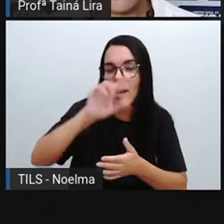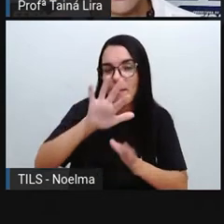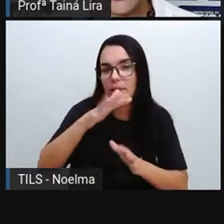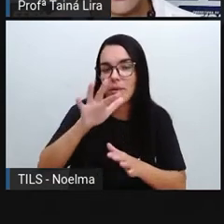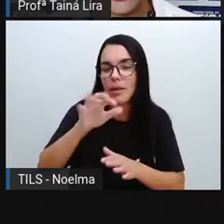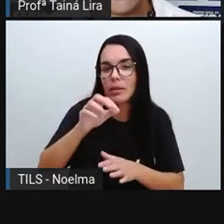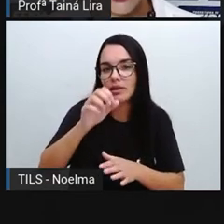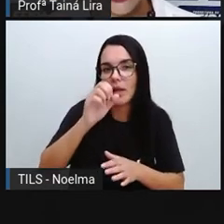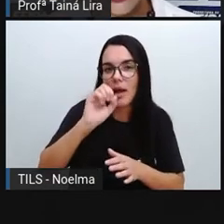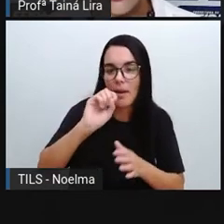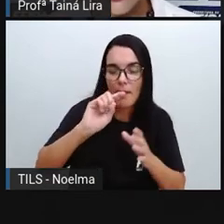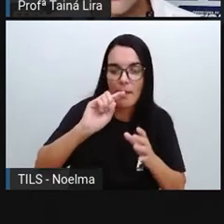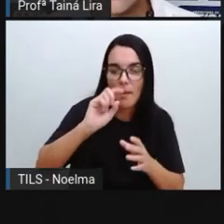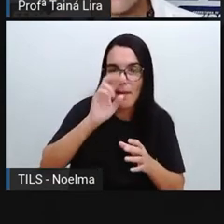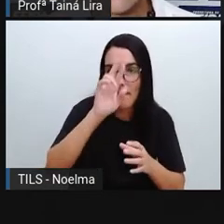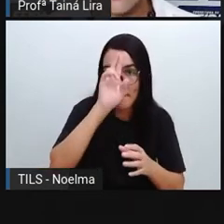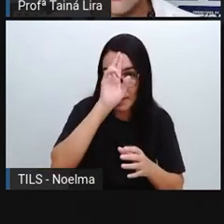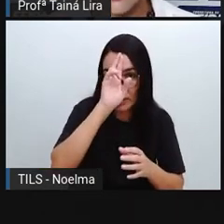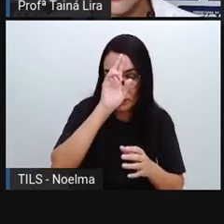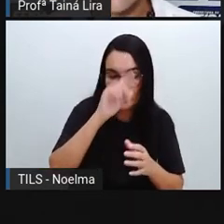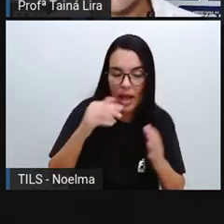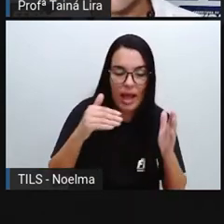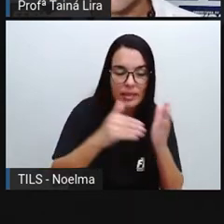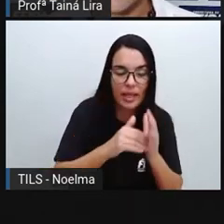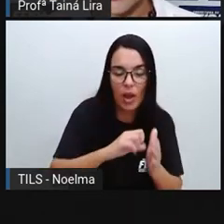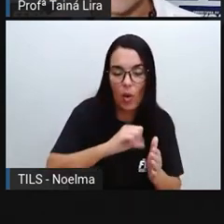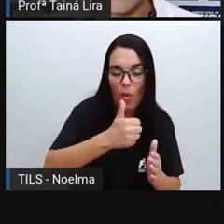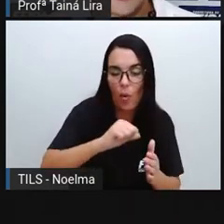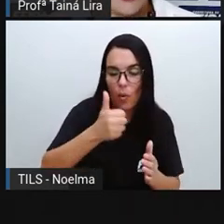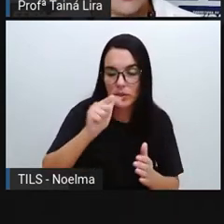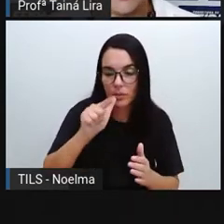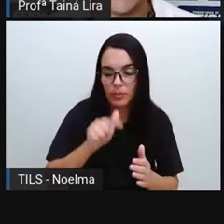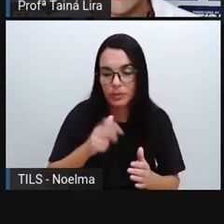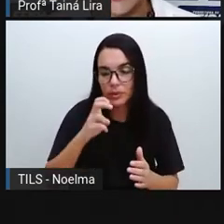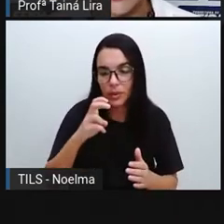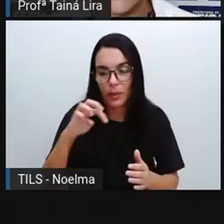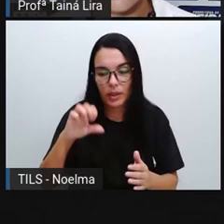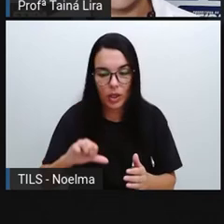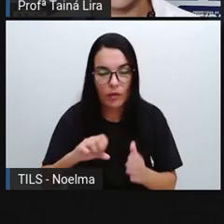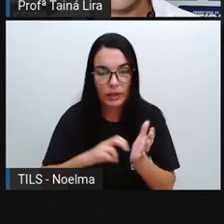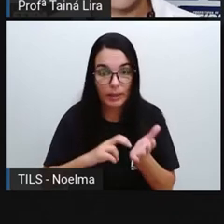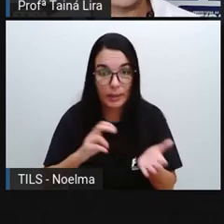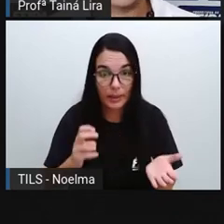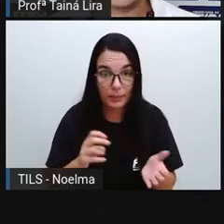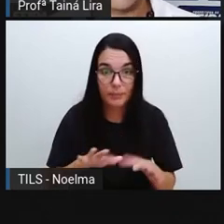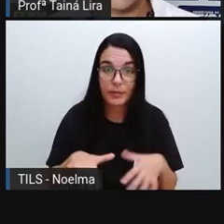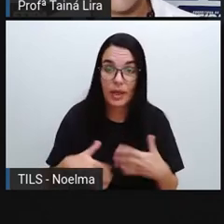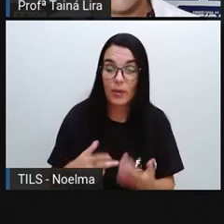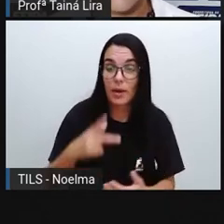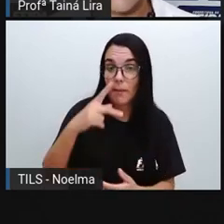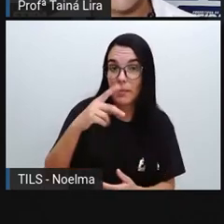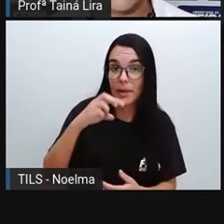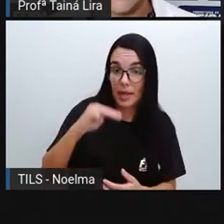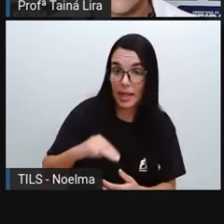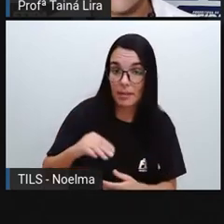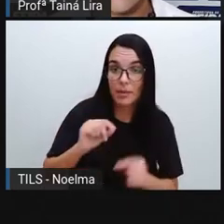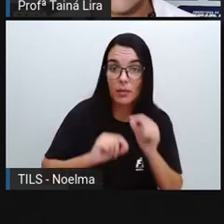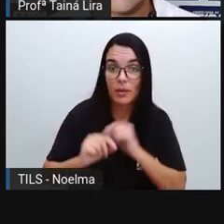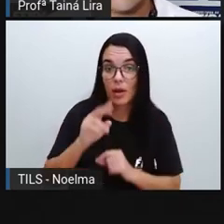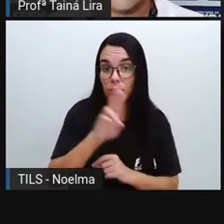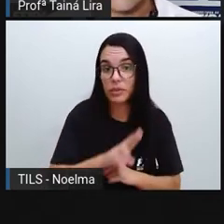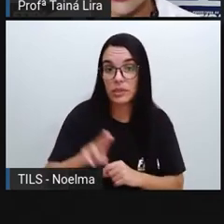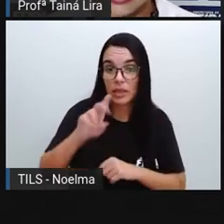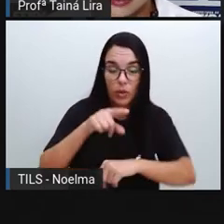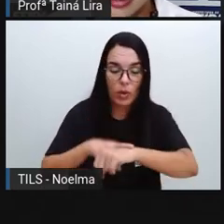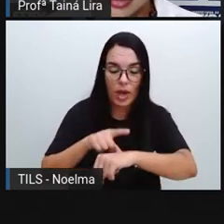11h59, tá? E a sigla PM ou PME é utilizada aí para marcar os horários